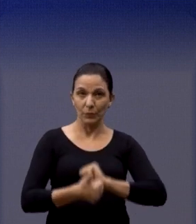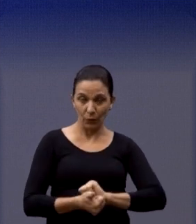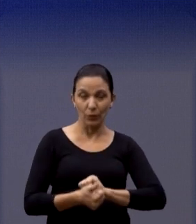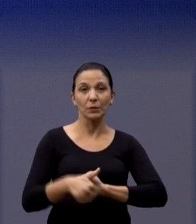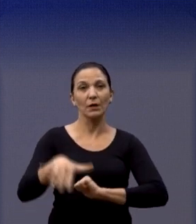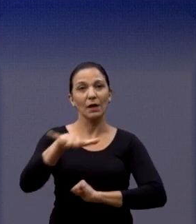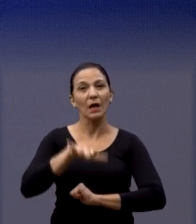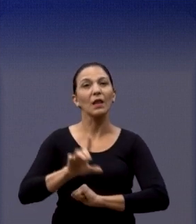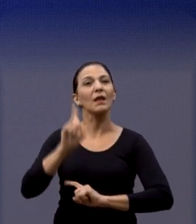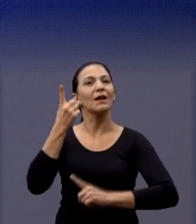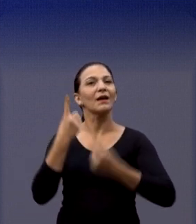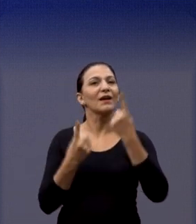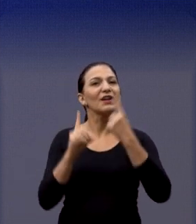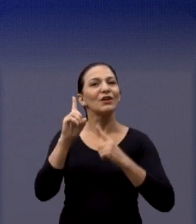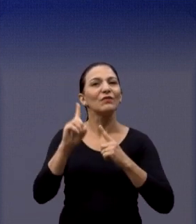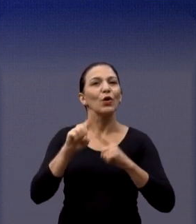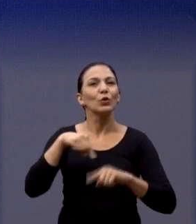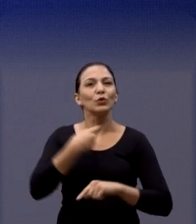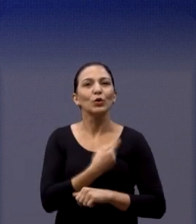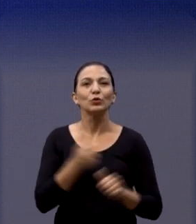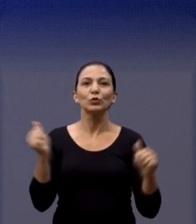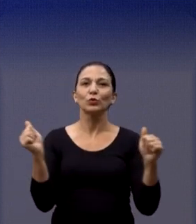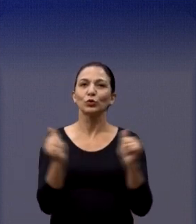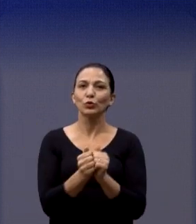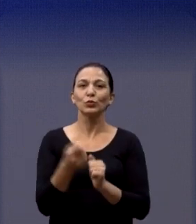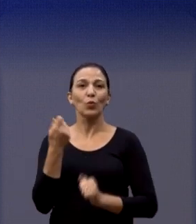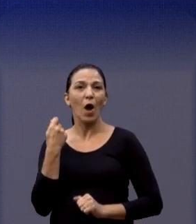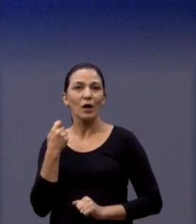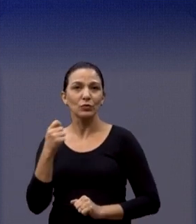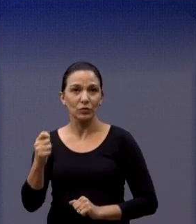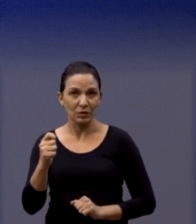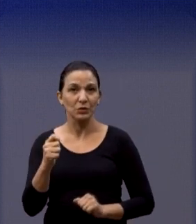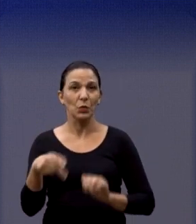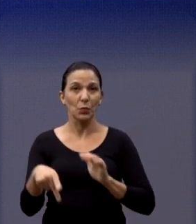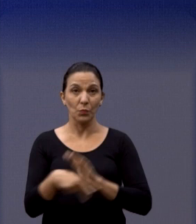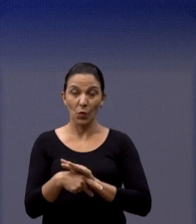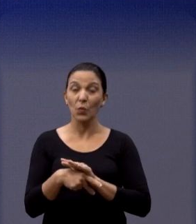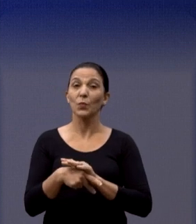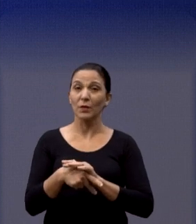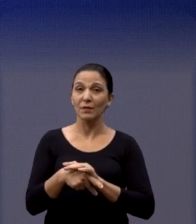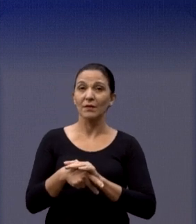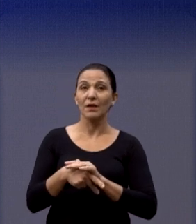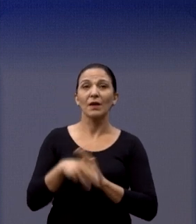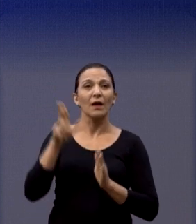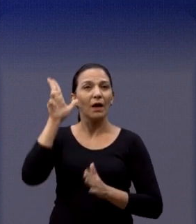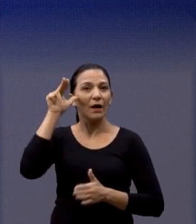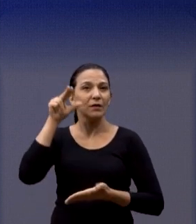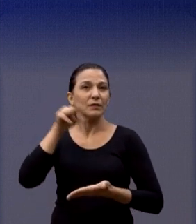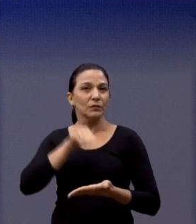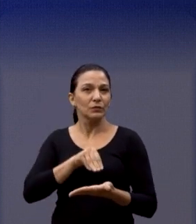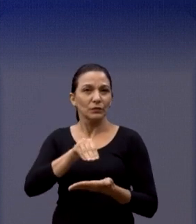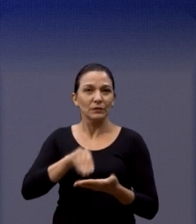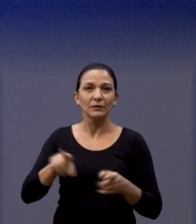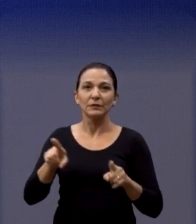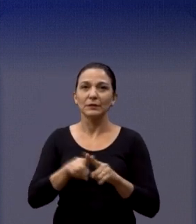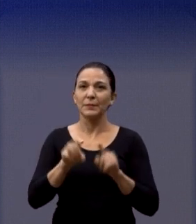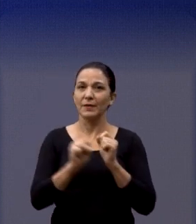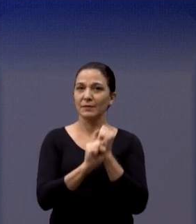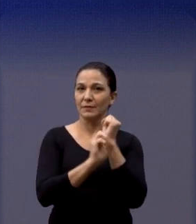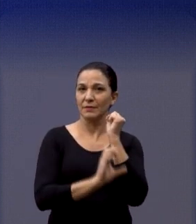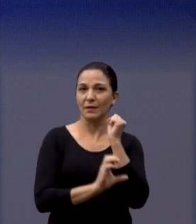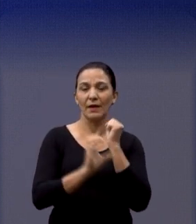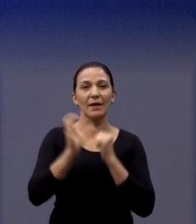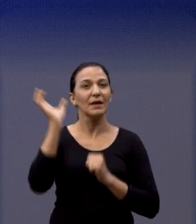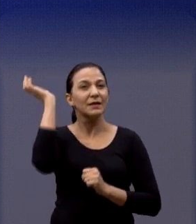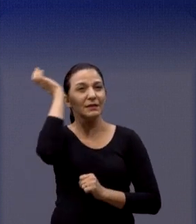carnaval também. A gente está construindo, junto com a Associação do Xadrez Araraquara, com algumas parcerias também, com o SESC, Unimed,